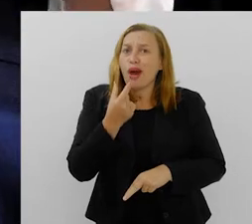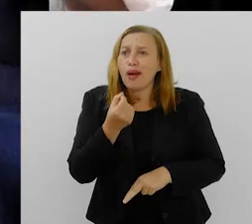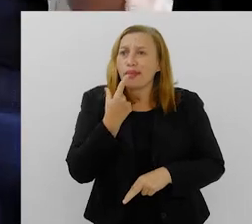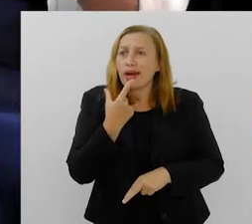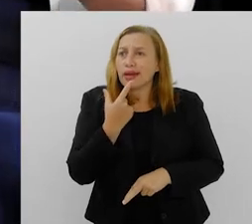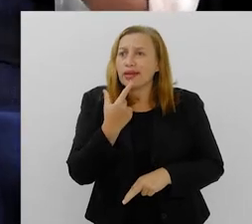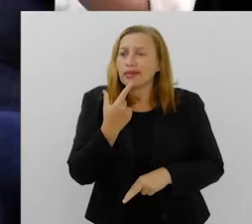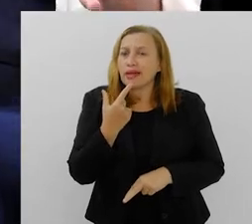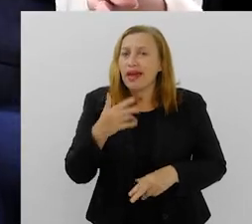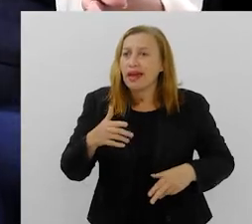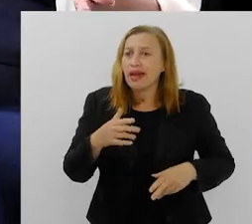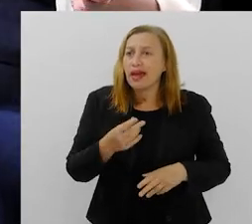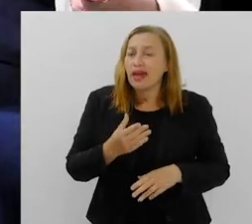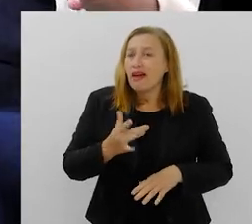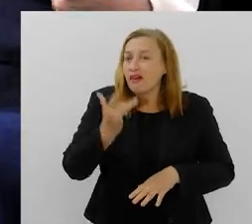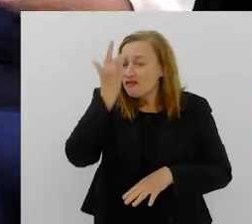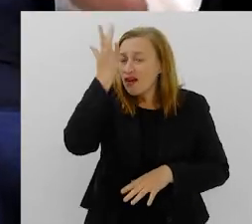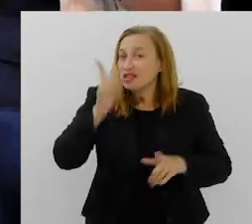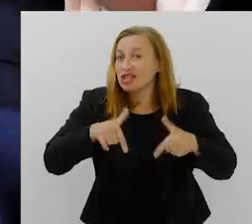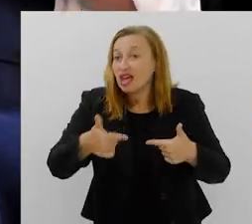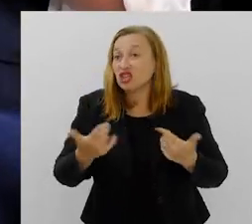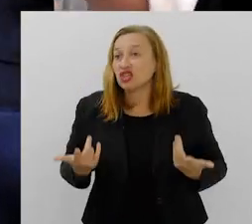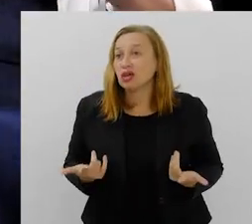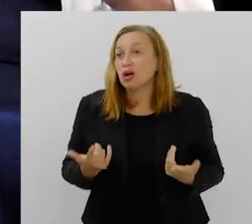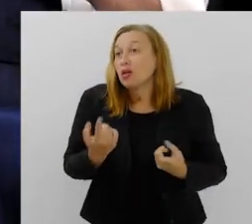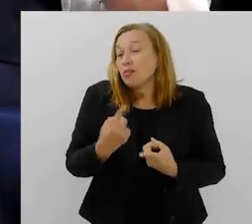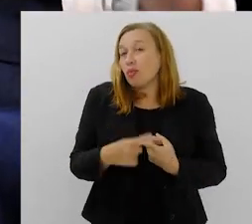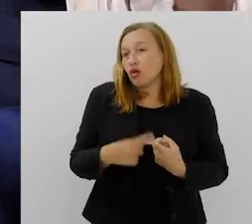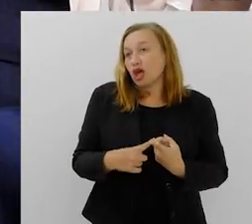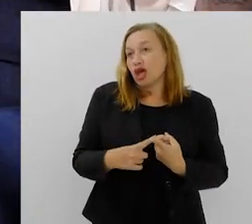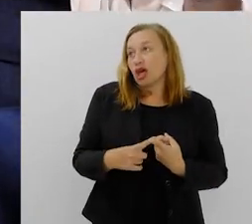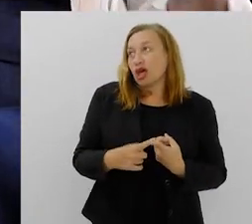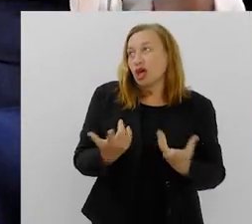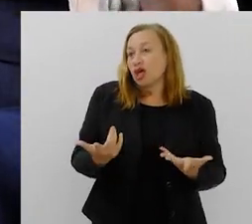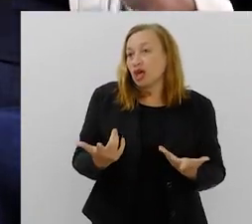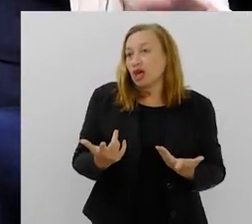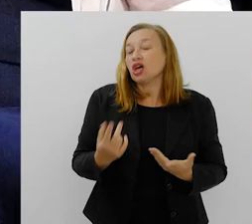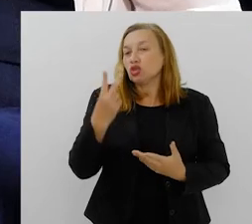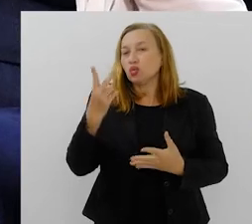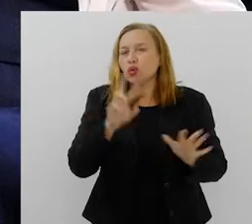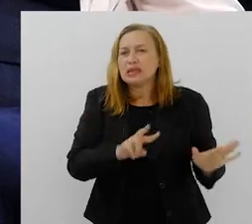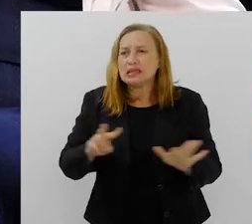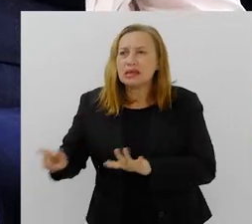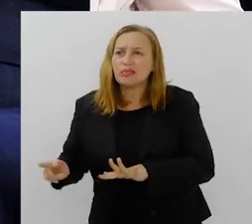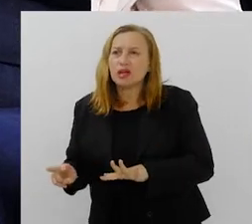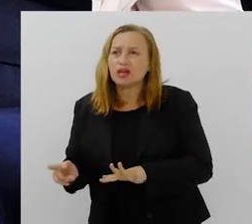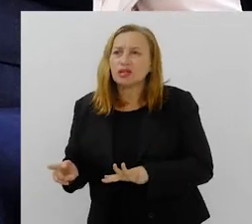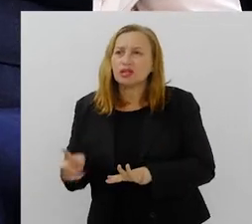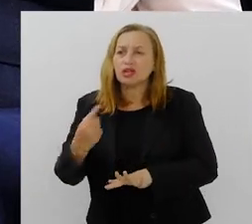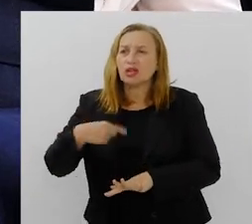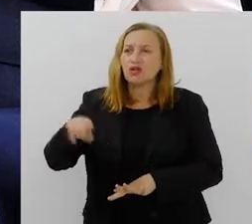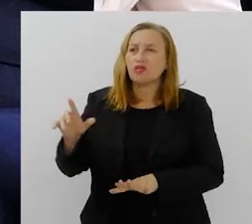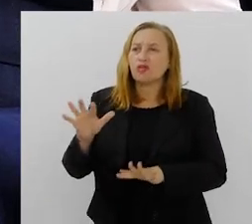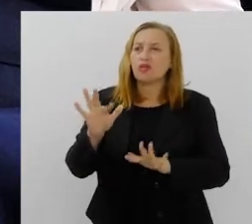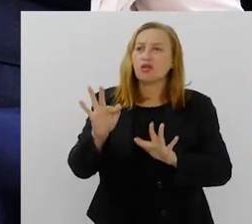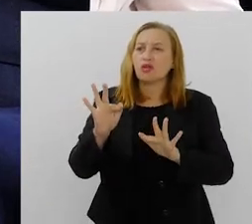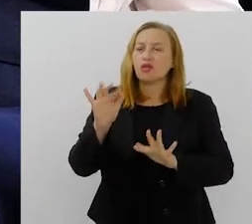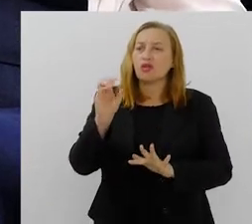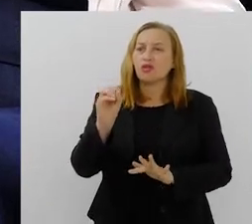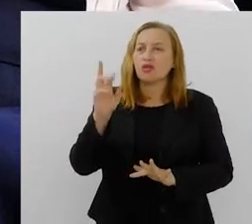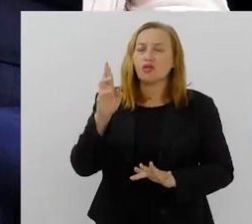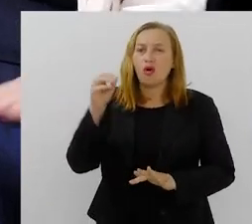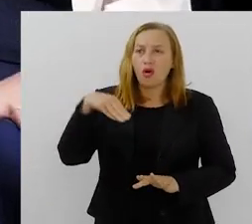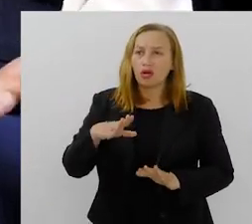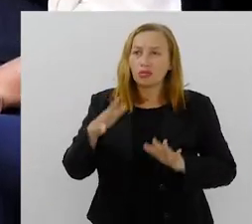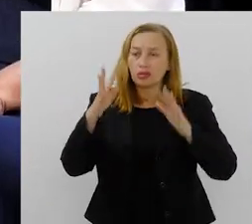é a saída mais fácil, né? Porque eu estive há duas semanas no Fórum Institucional de Atenção